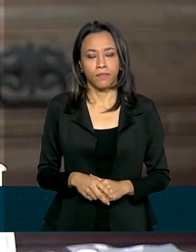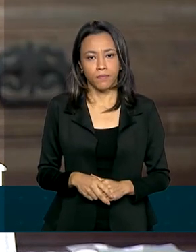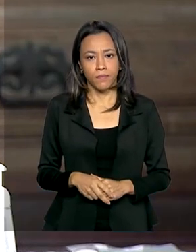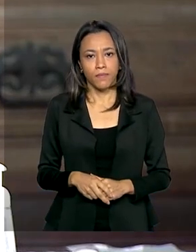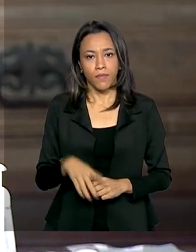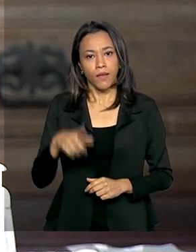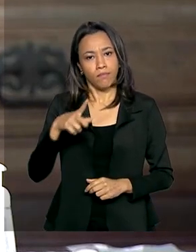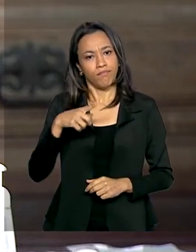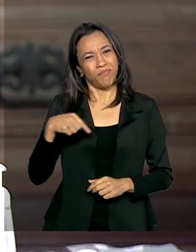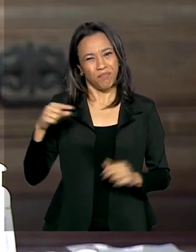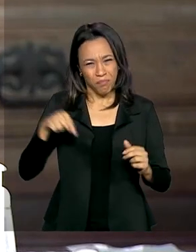por esse momento. Obrigado. Obrigado.